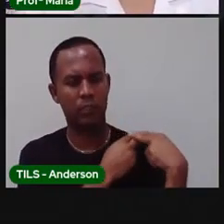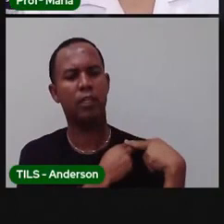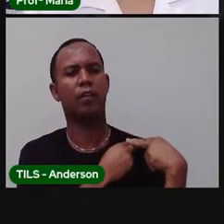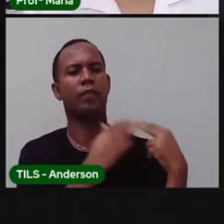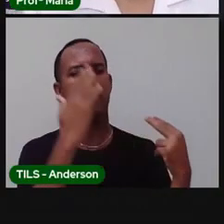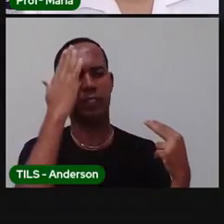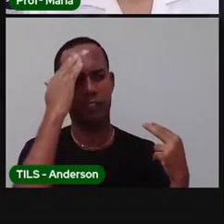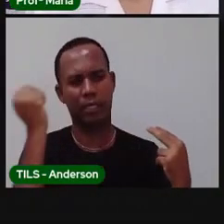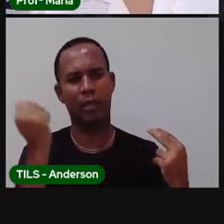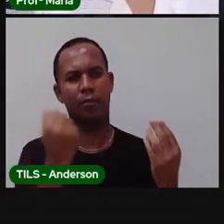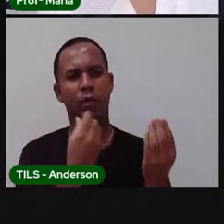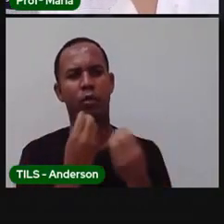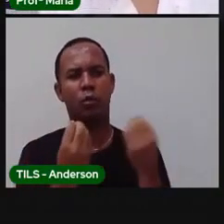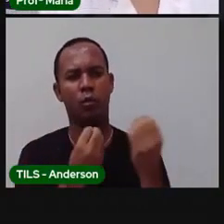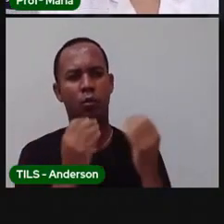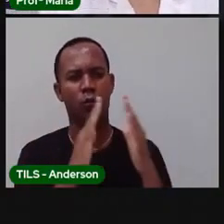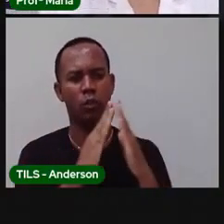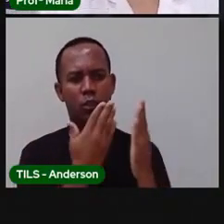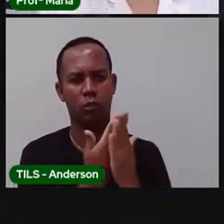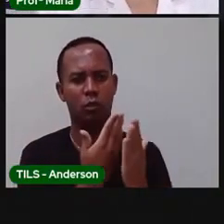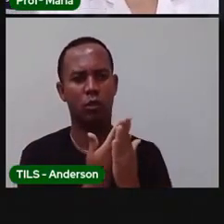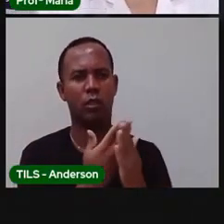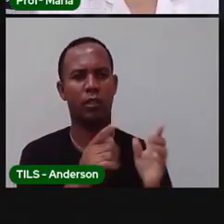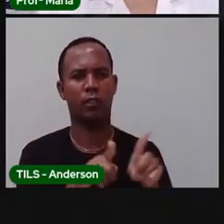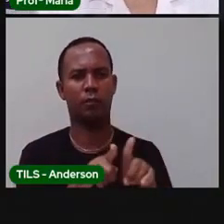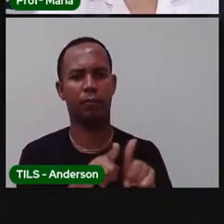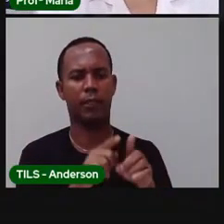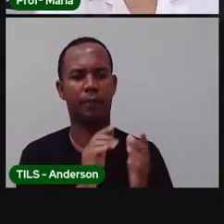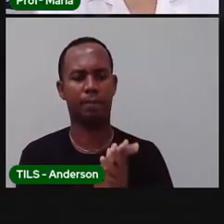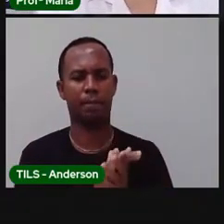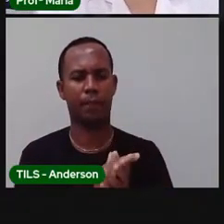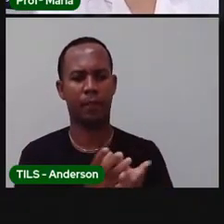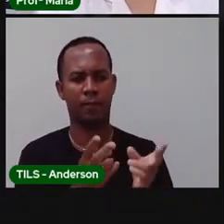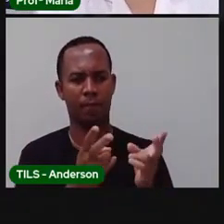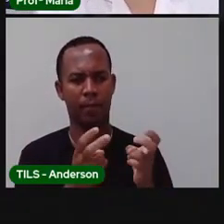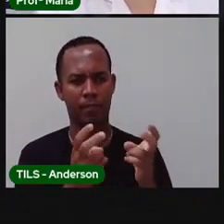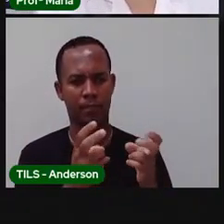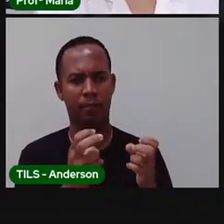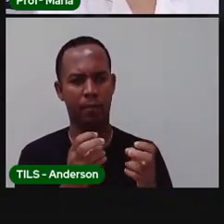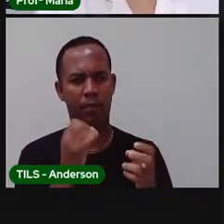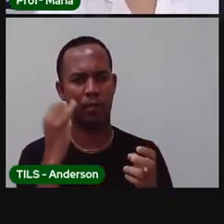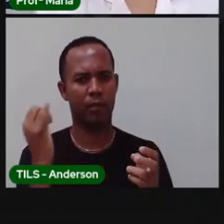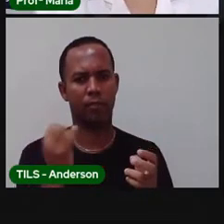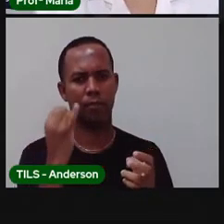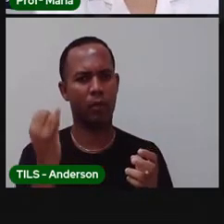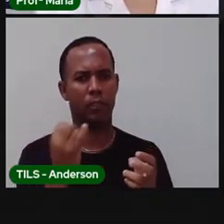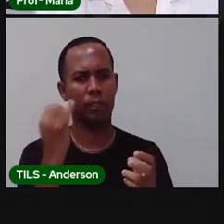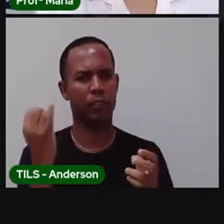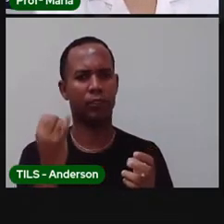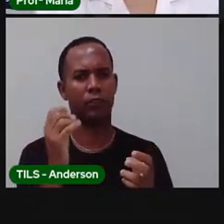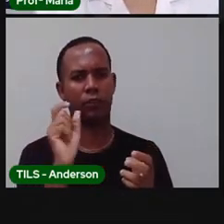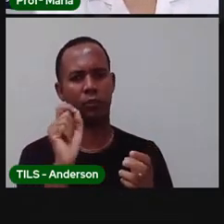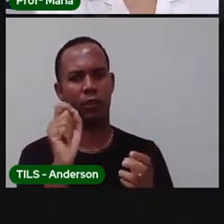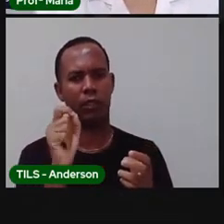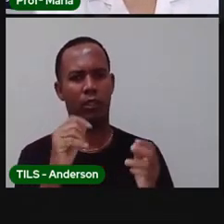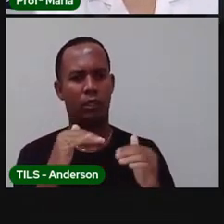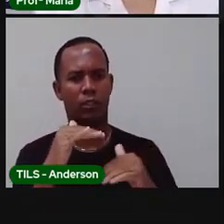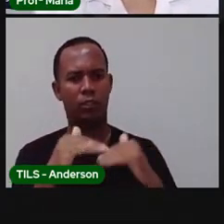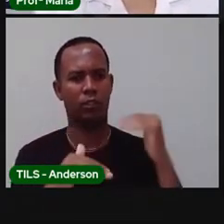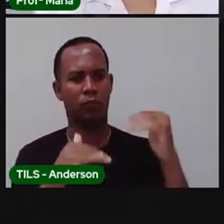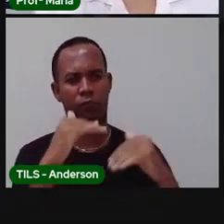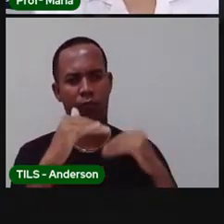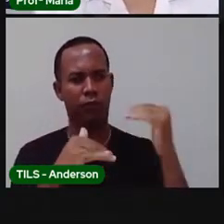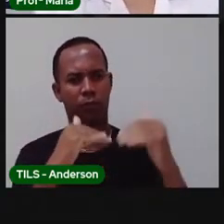acontecendo na escola. Logo de início, já é possível perceber a importância da educação, pois ela ajuda no desenvolvimento